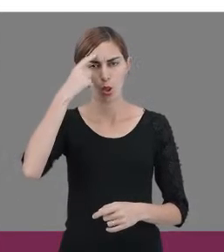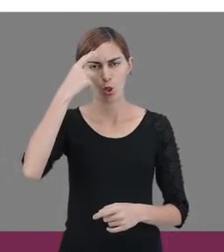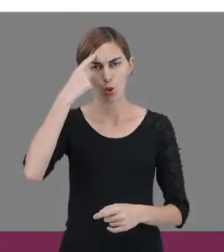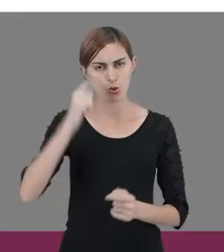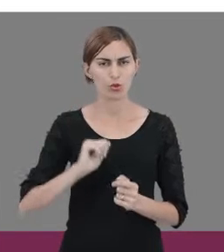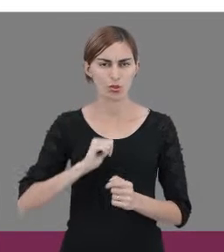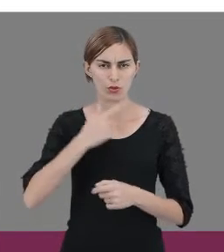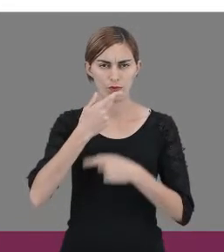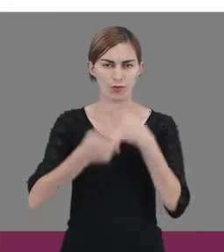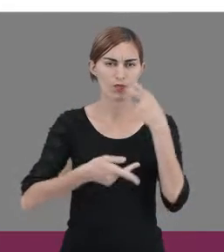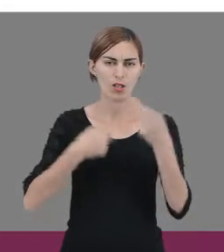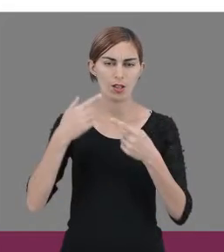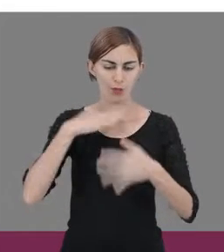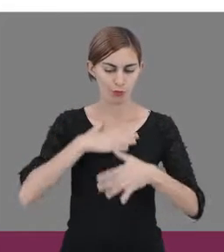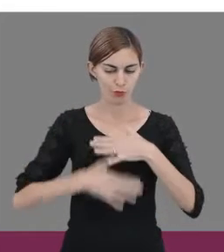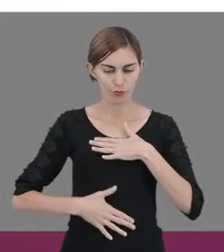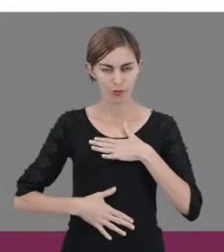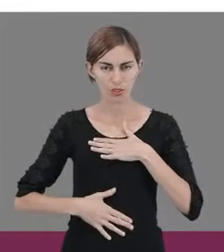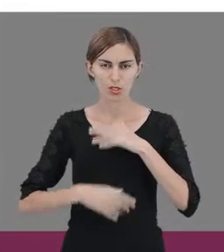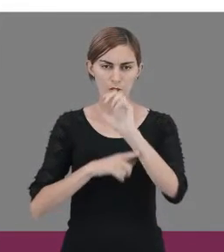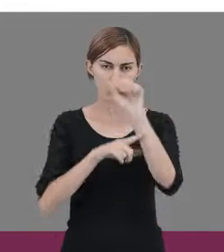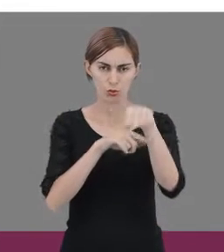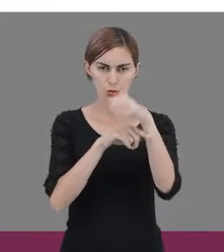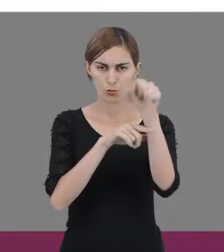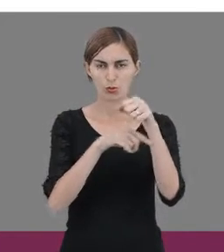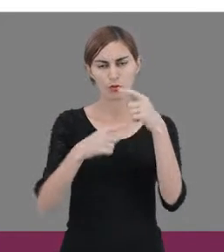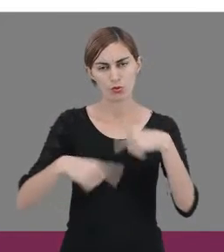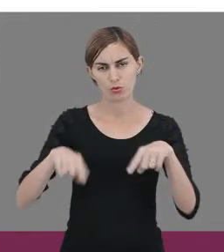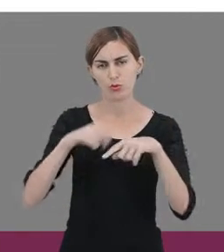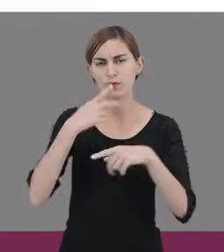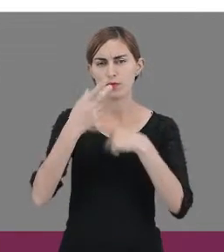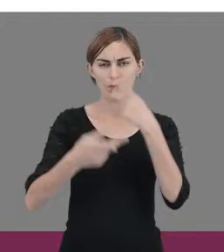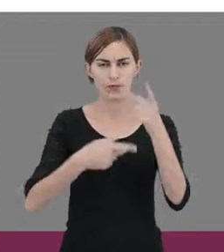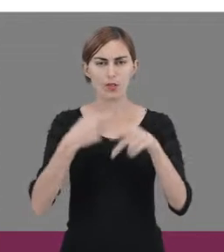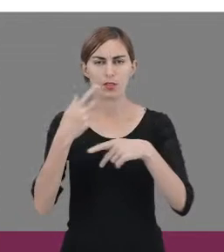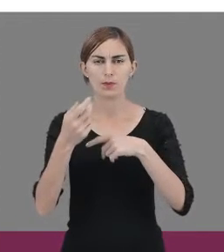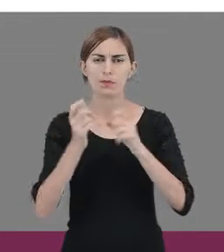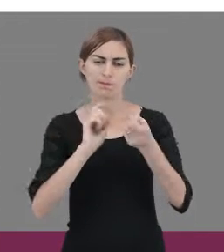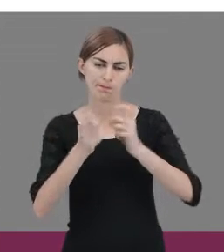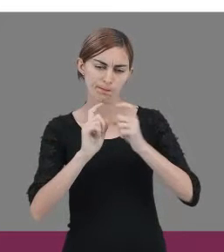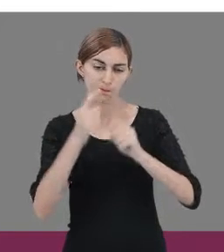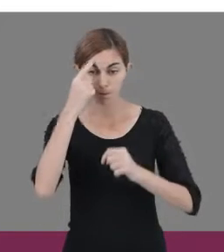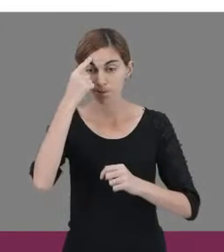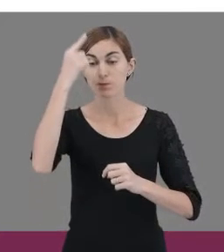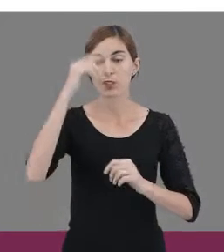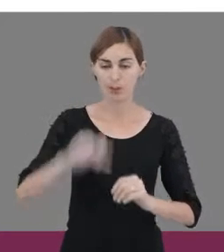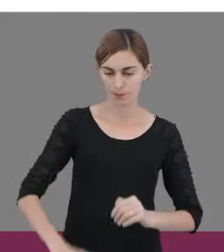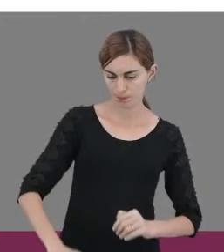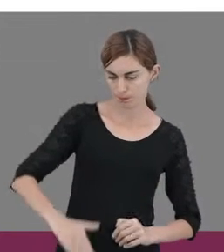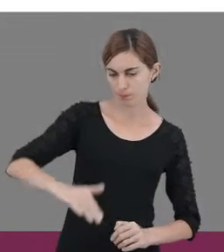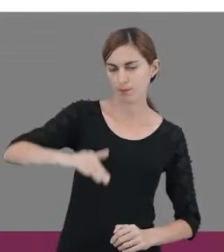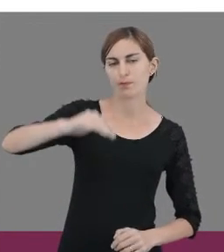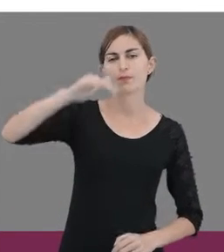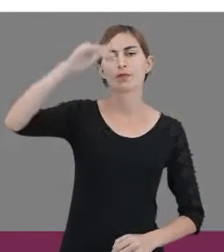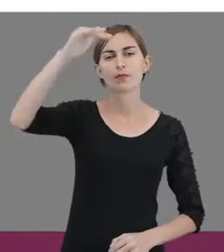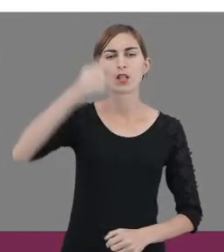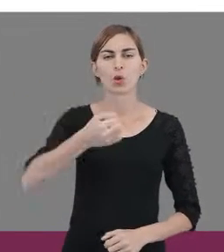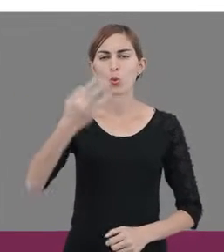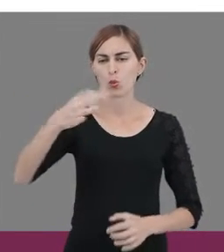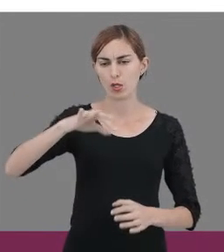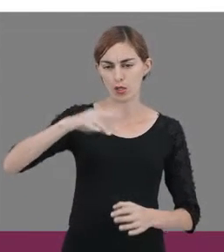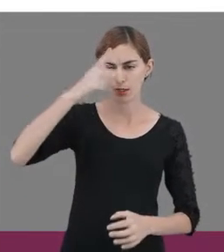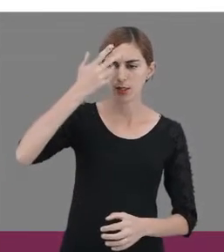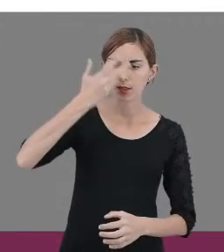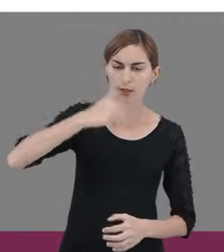falei sobre o físico-motor. Quando nós discutimos a ideia do crescimento, de quanto maior a criança